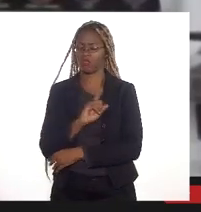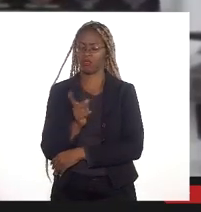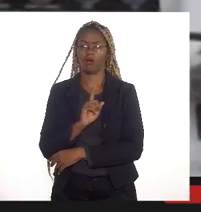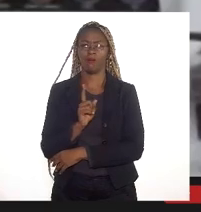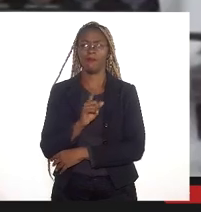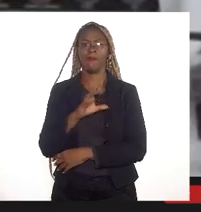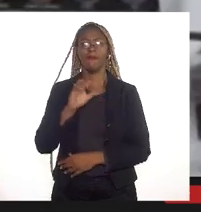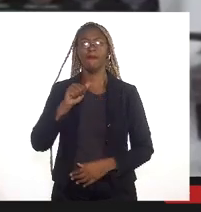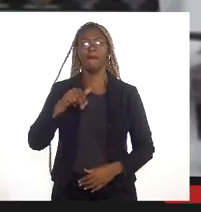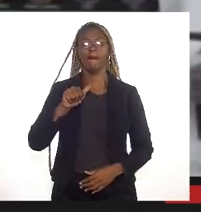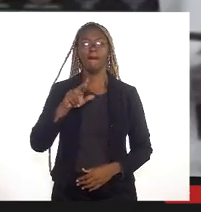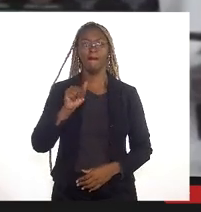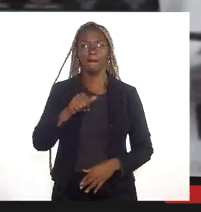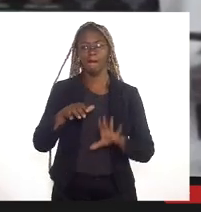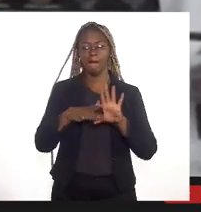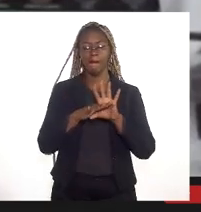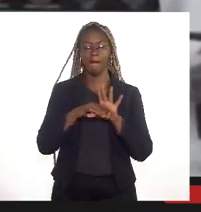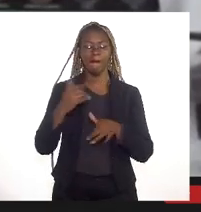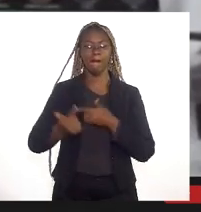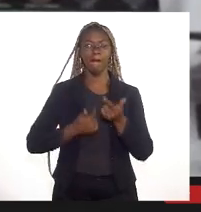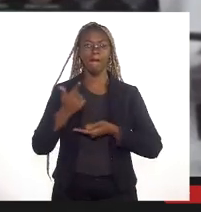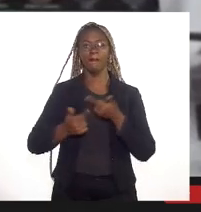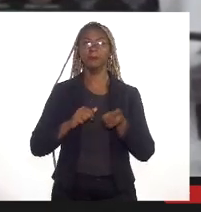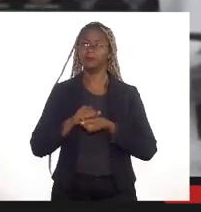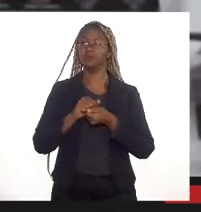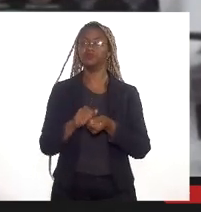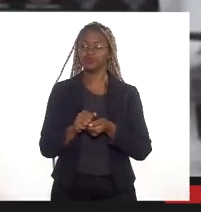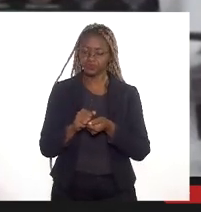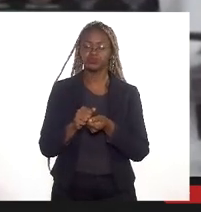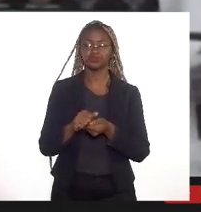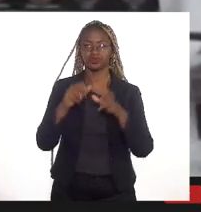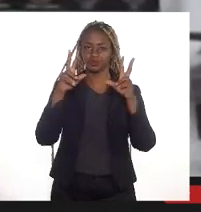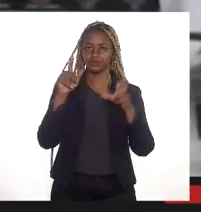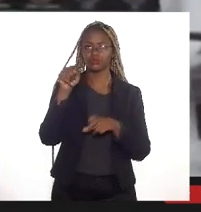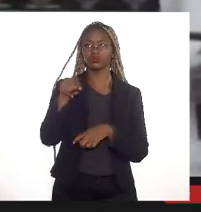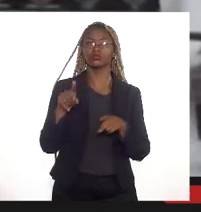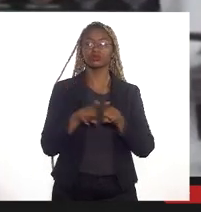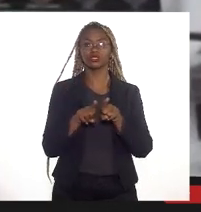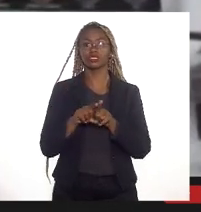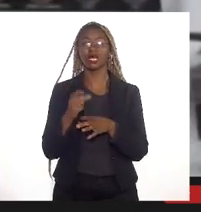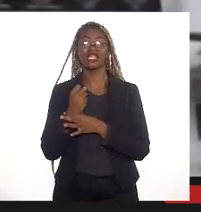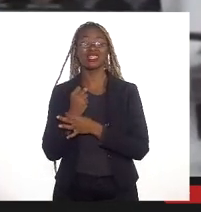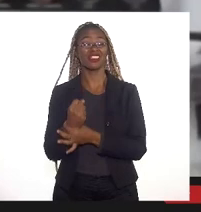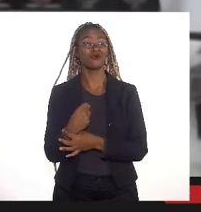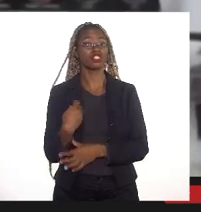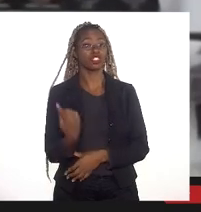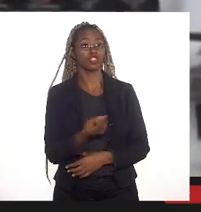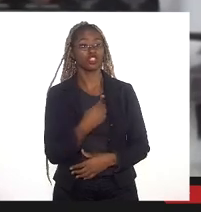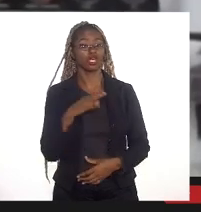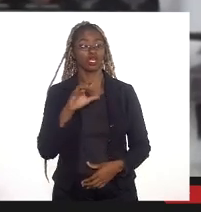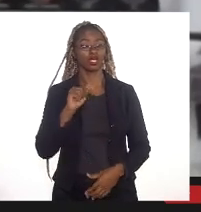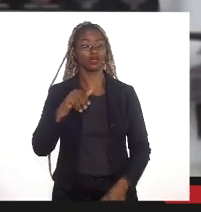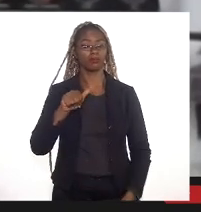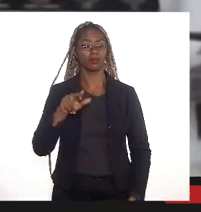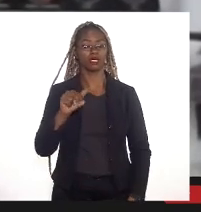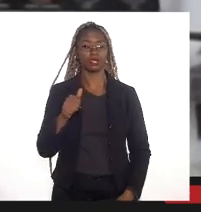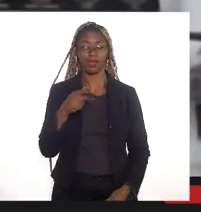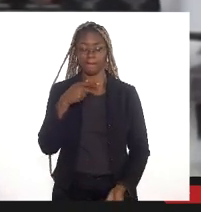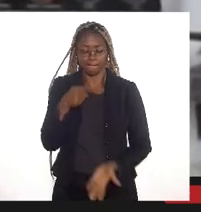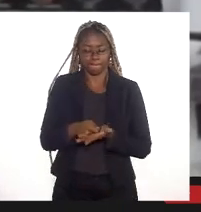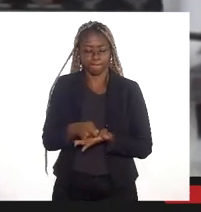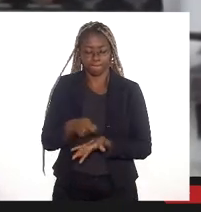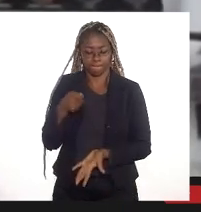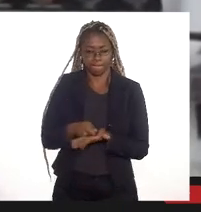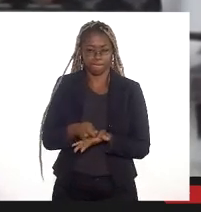Municipal de Duque de Caxias está muito atuante também nesse assunto e é uma defesa que a Câmara está veementemente cobrando